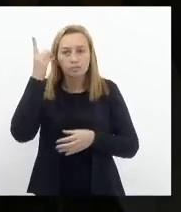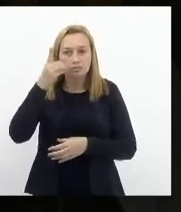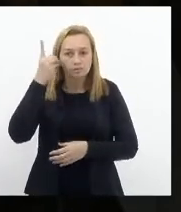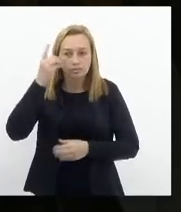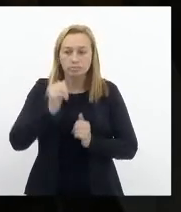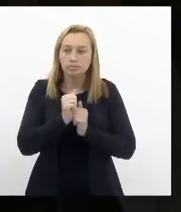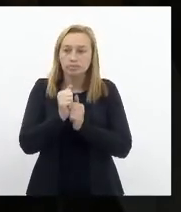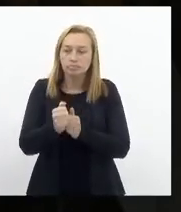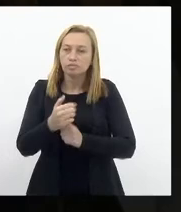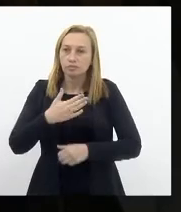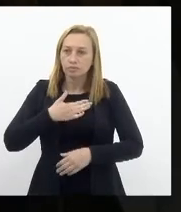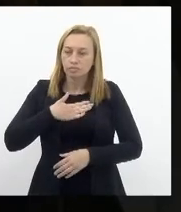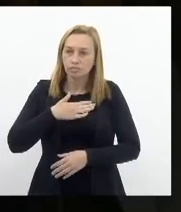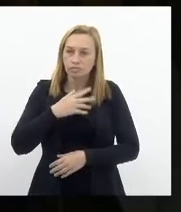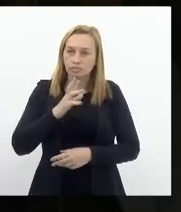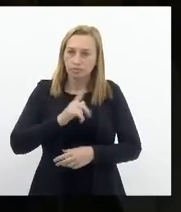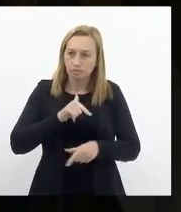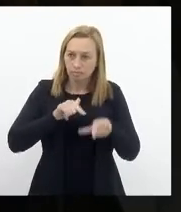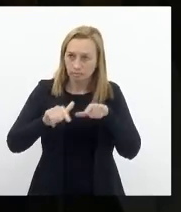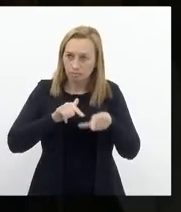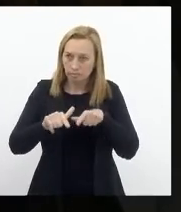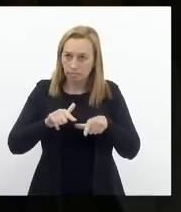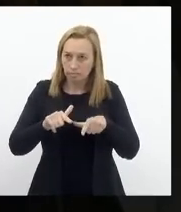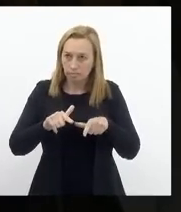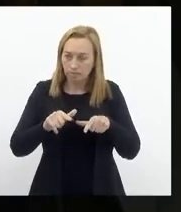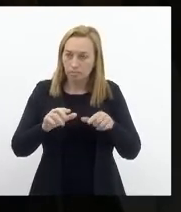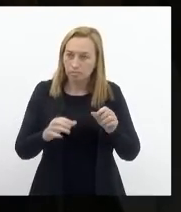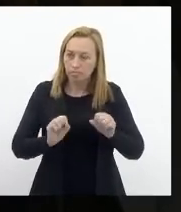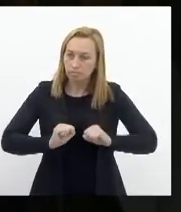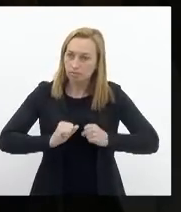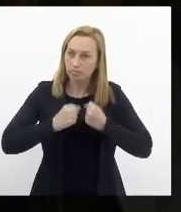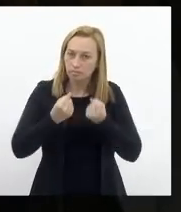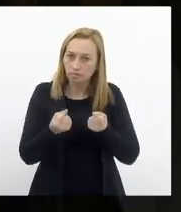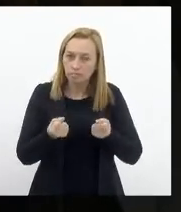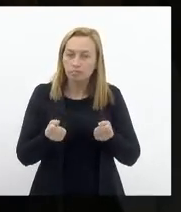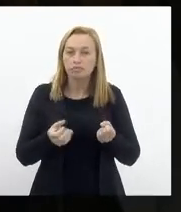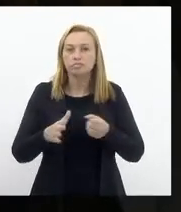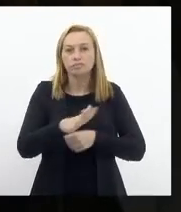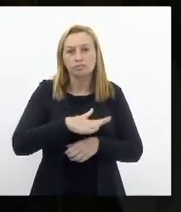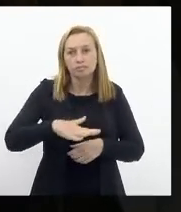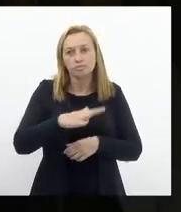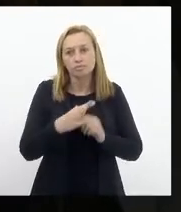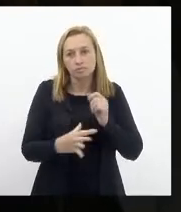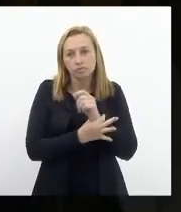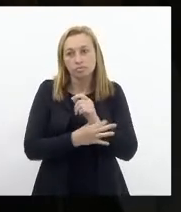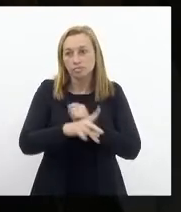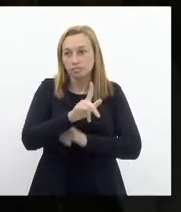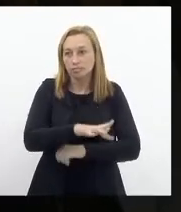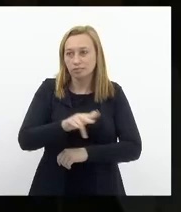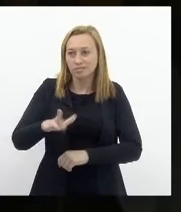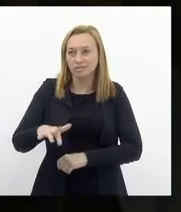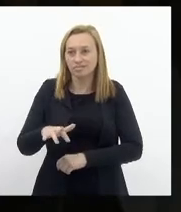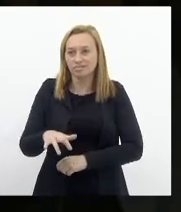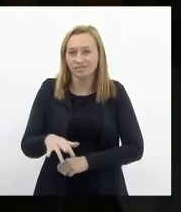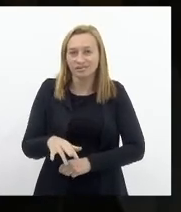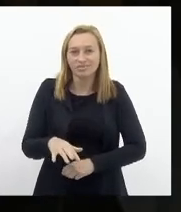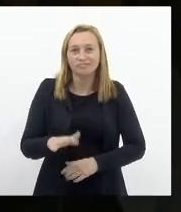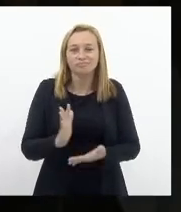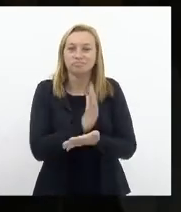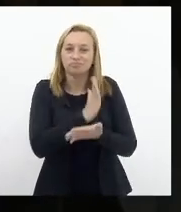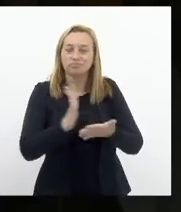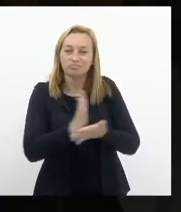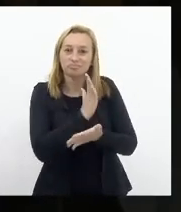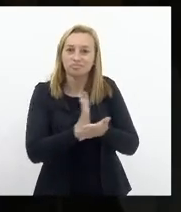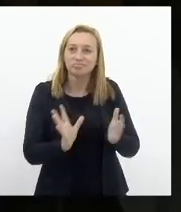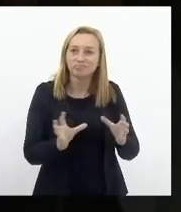acompanhado o meu mandato, eu tenho feito uma defesa incondicional das forças de segurança, diferente de alguns grupos aqui nesse plenário,